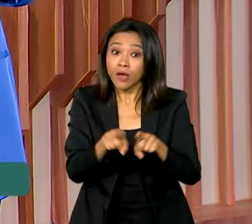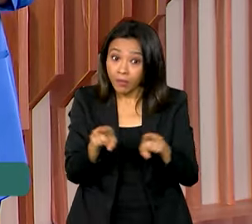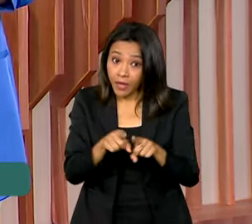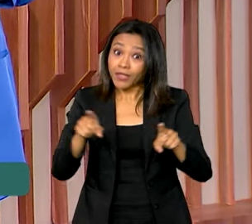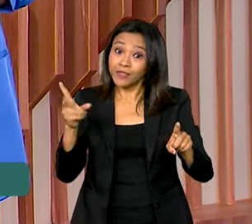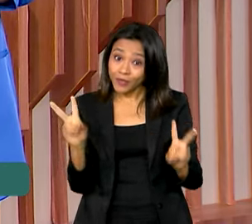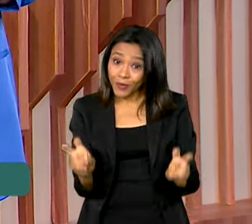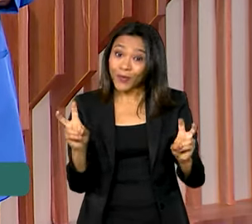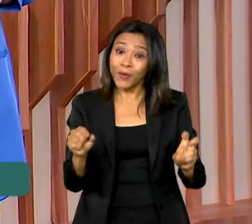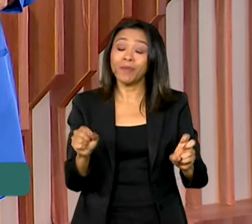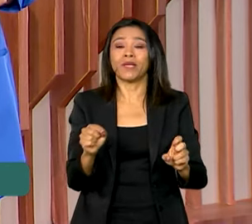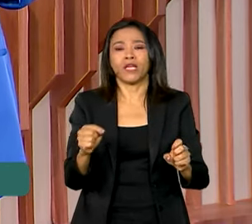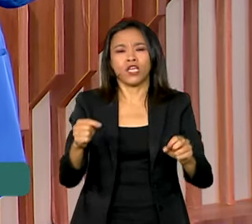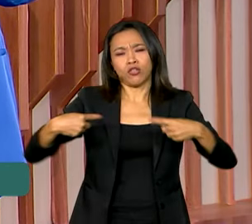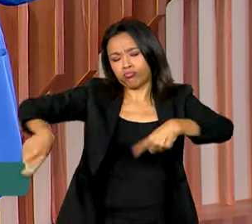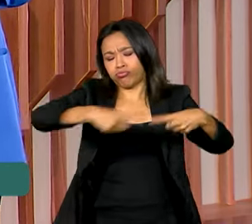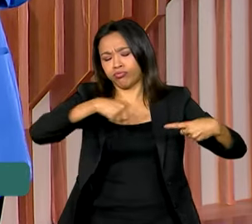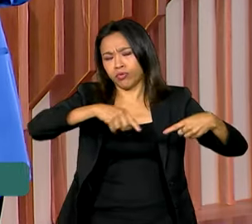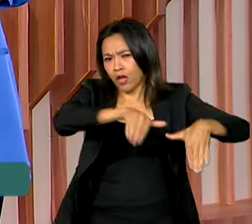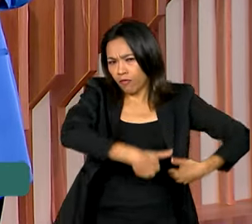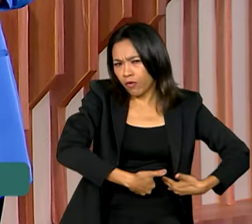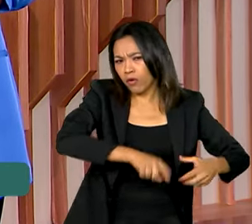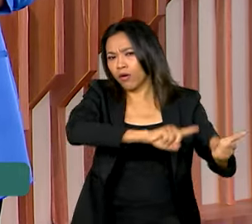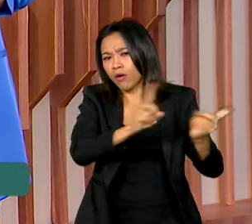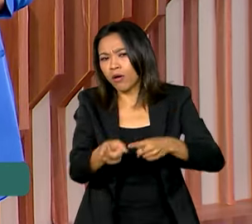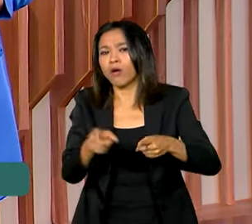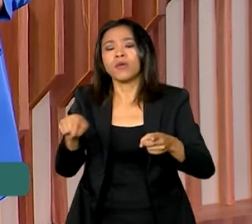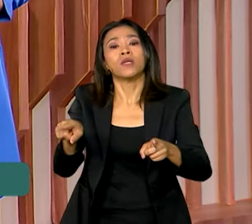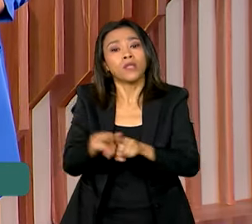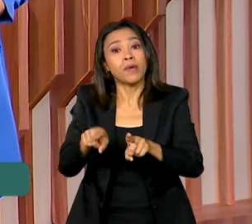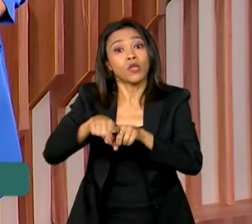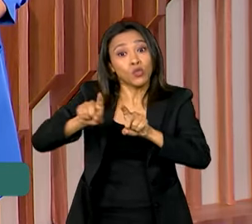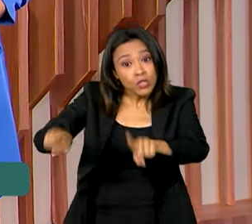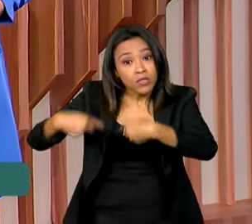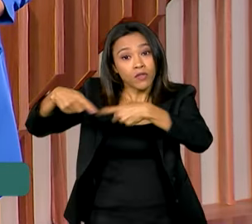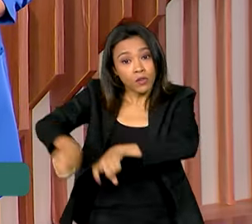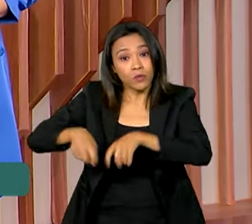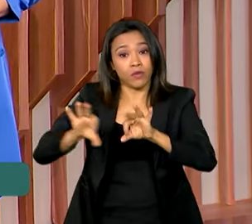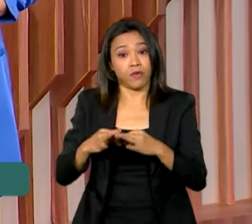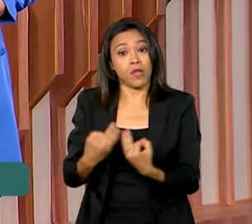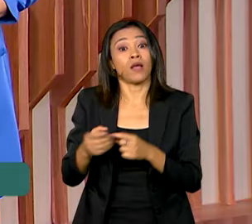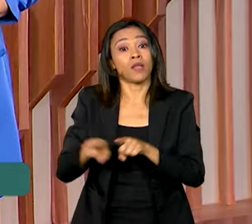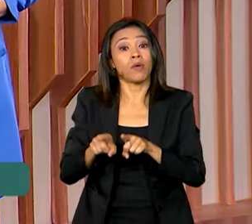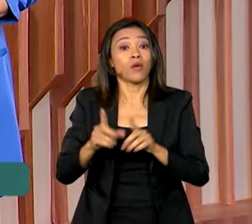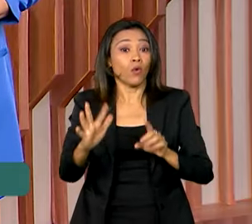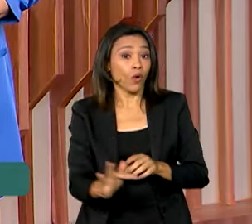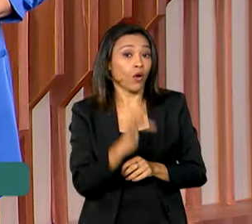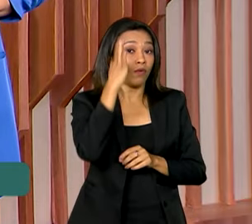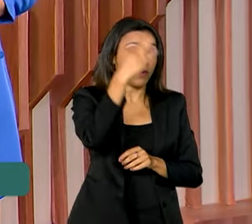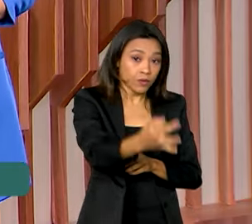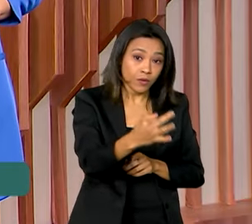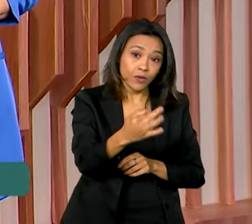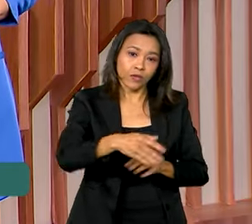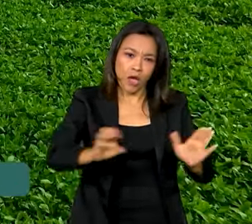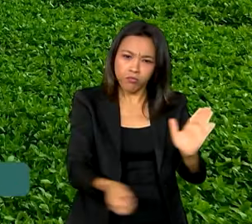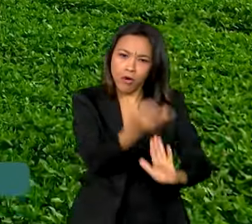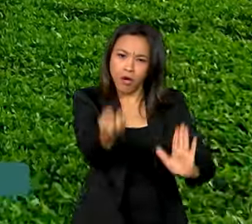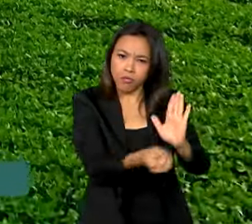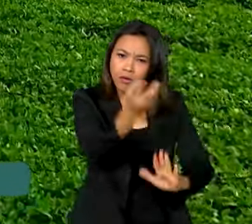fome, o Fórum também discute os desafios da agricultura familiar e o futuro da produção agrícola mundial.